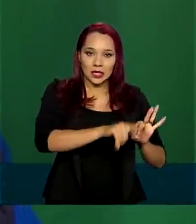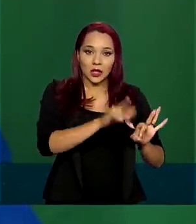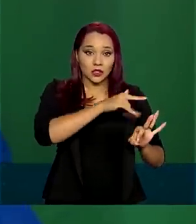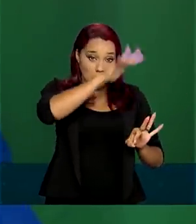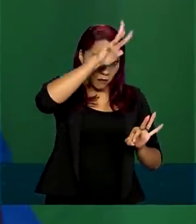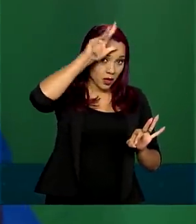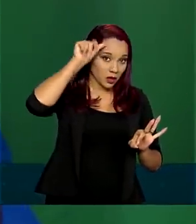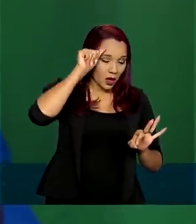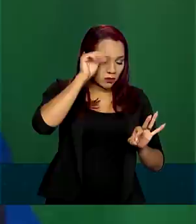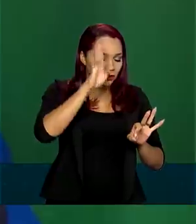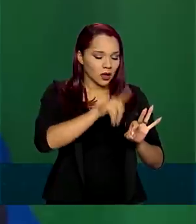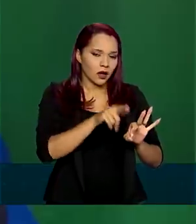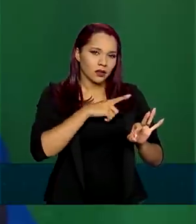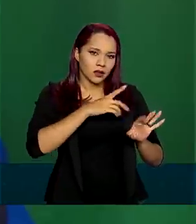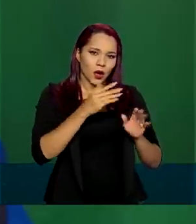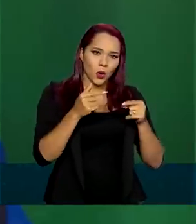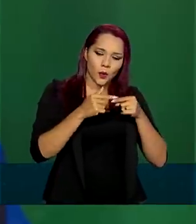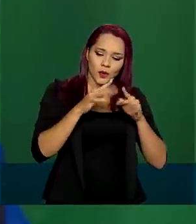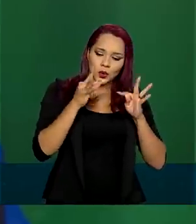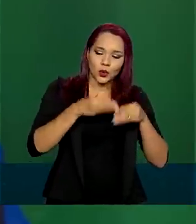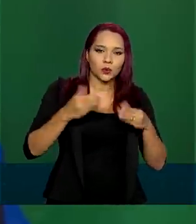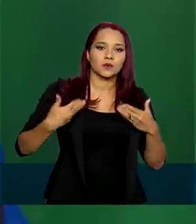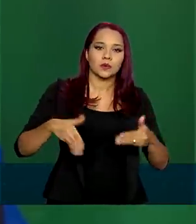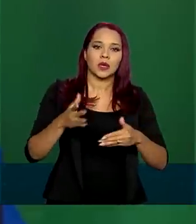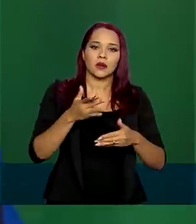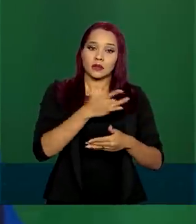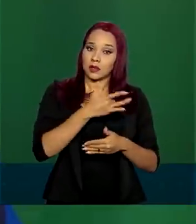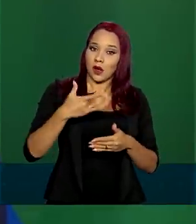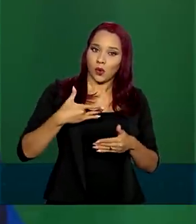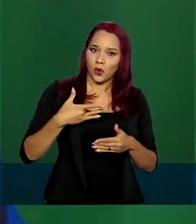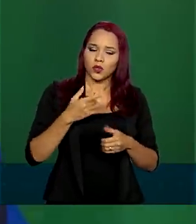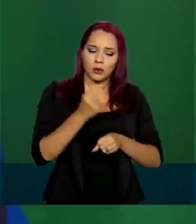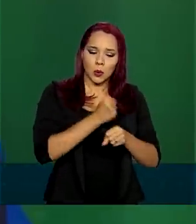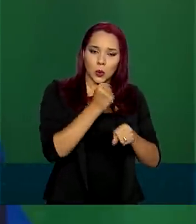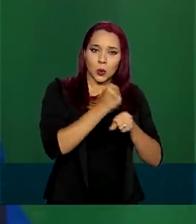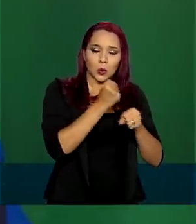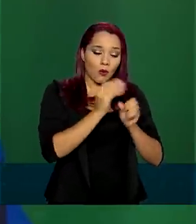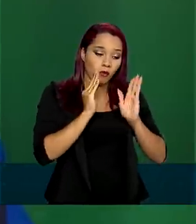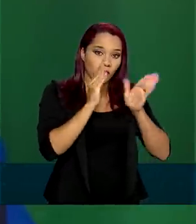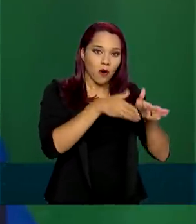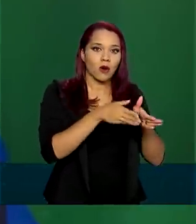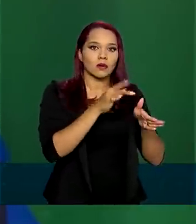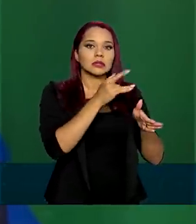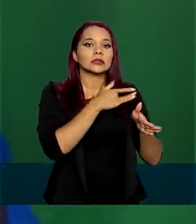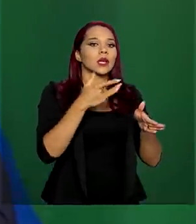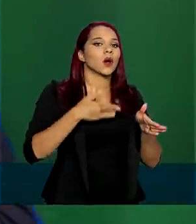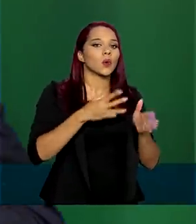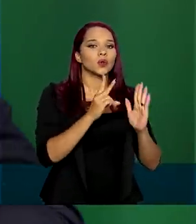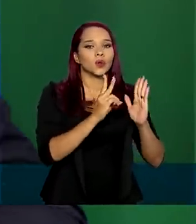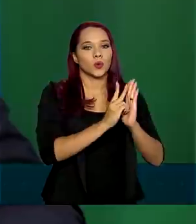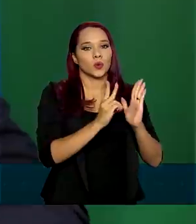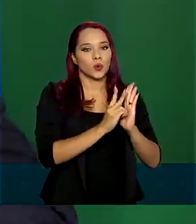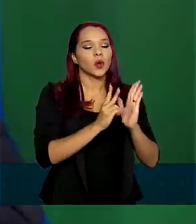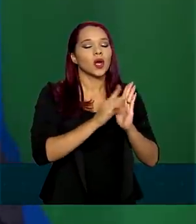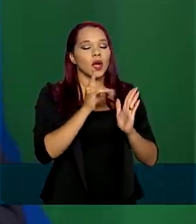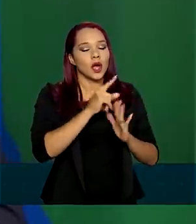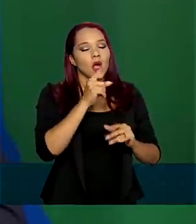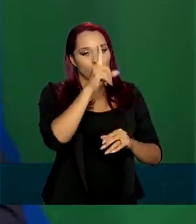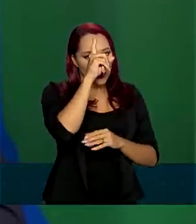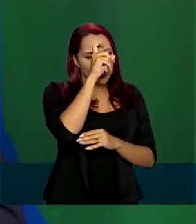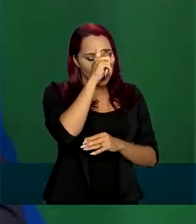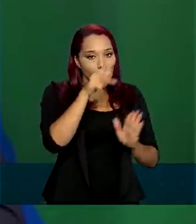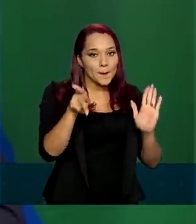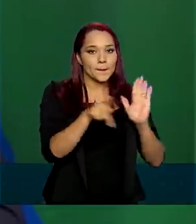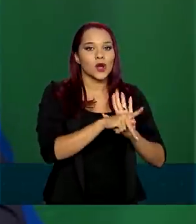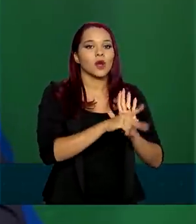Saúde, que nos passa prioridade. E esse vai ter o foco aí na saúde indígena, vai ser um hospital de campanha exclusivo para